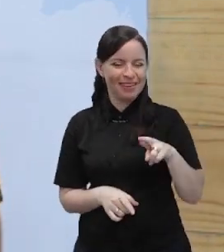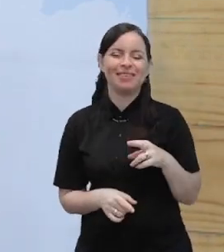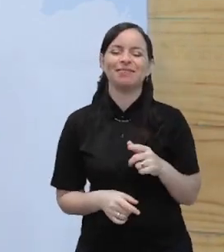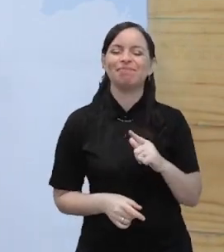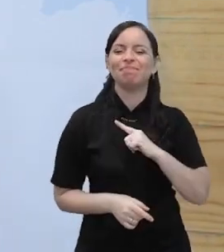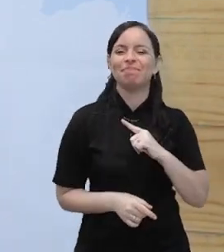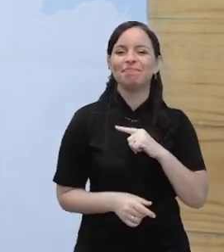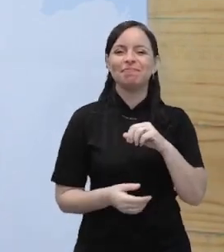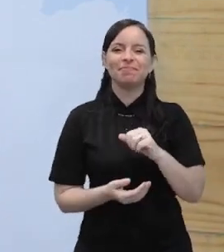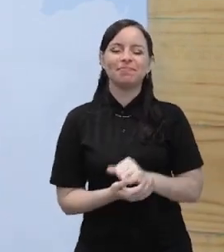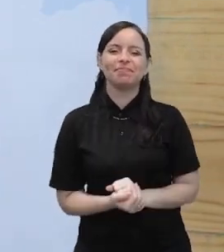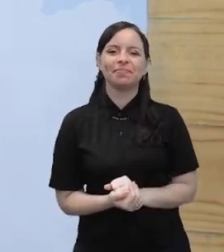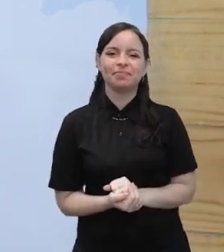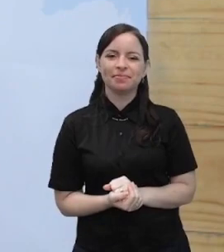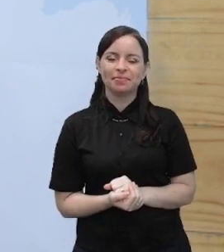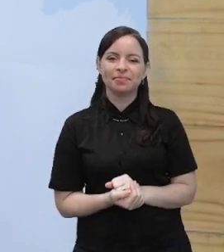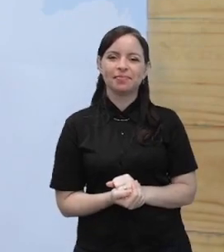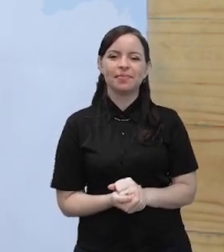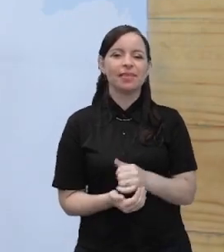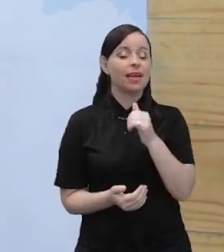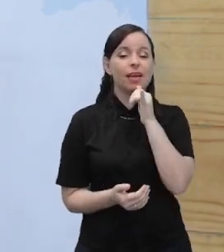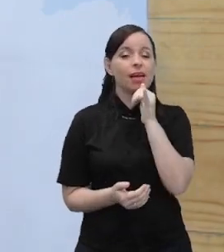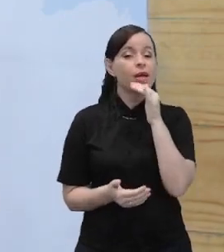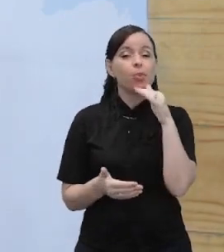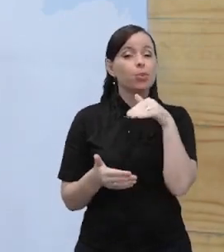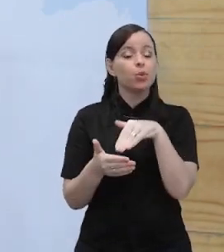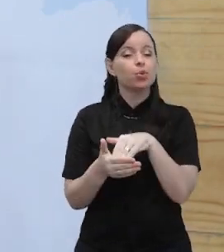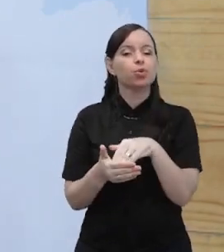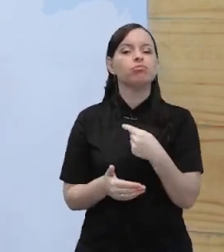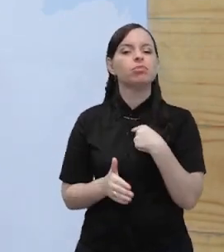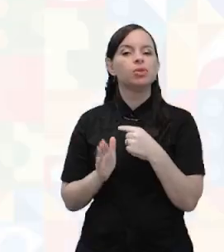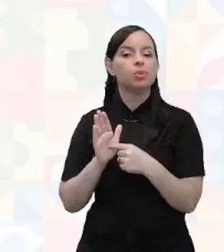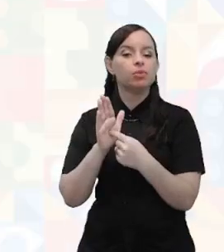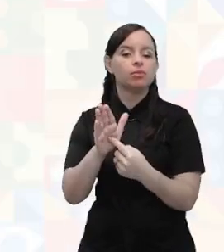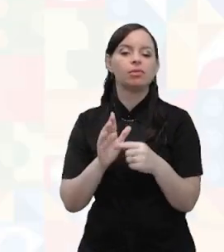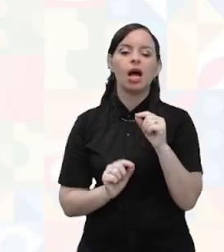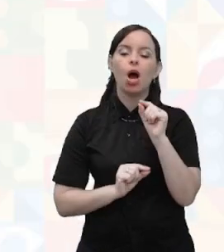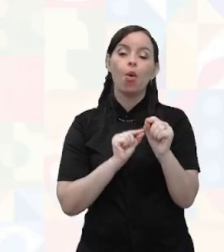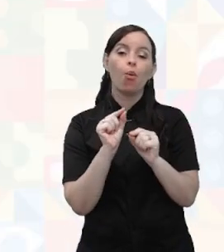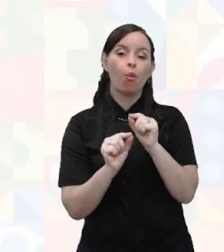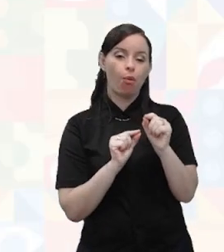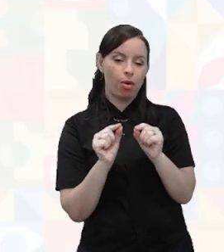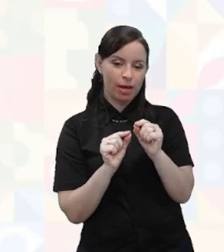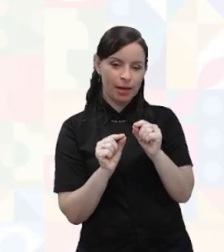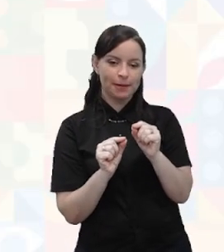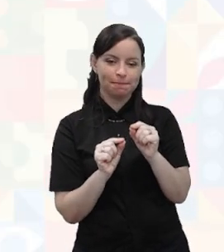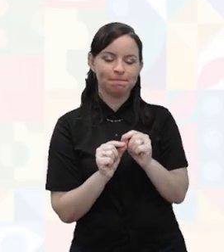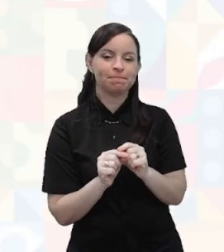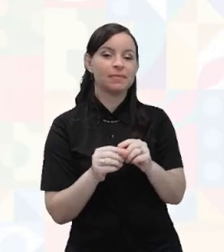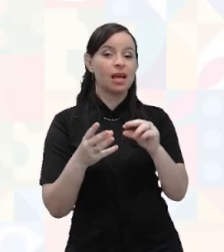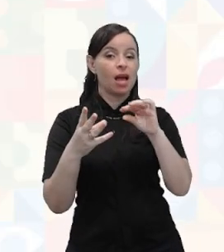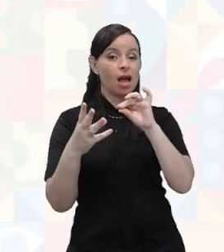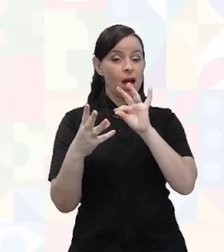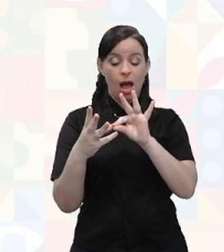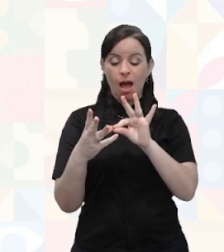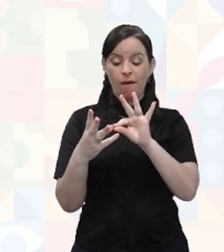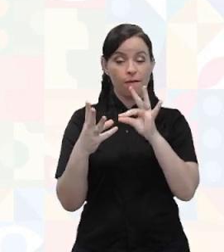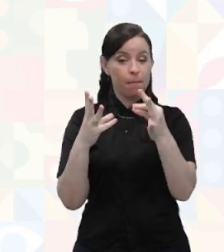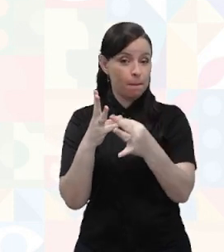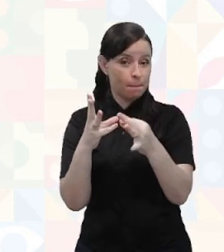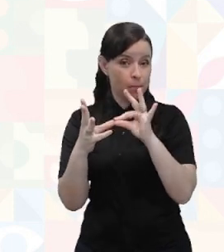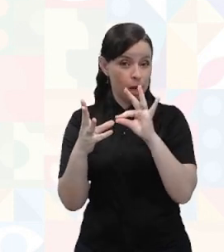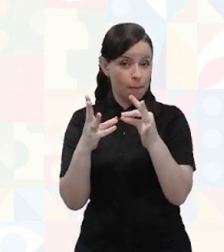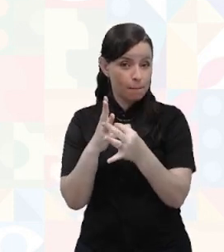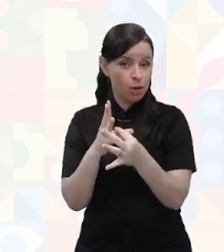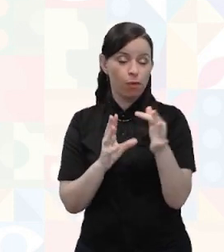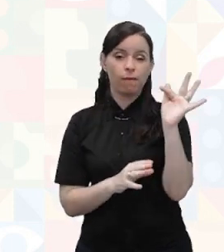E aí, nos últimos exemplos, eu gostaria de mencionar para você aqui a FEBRAPILS, que é a Federação